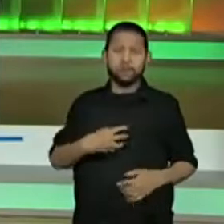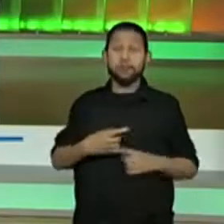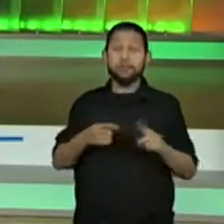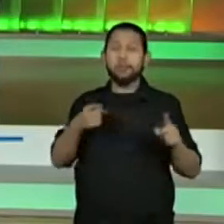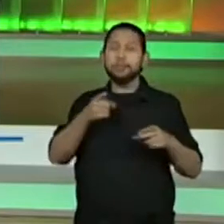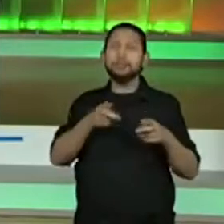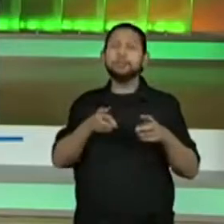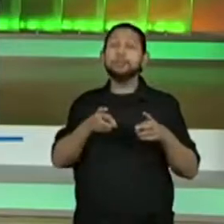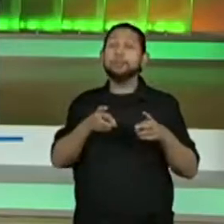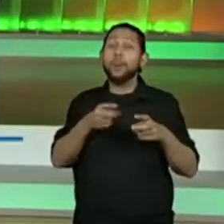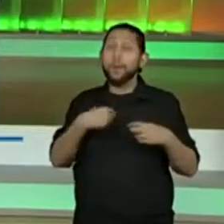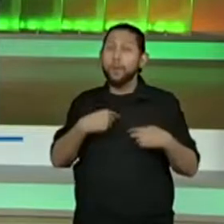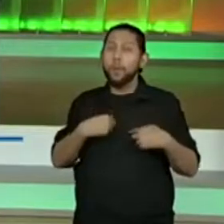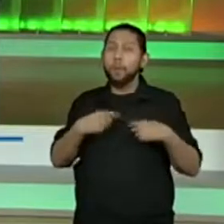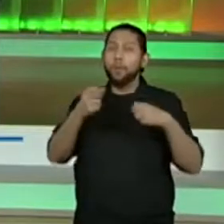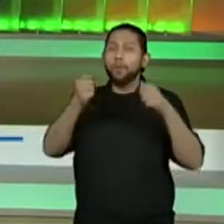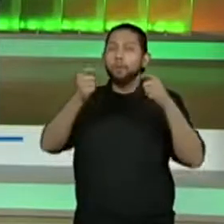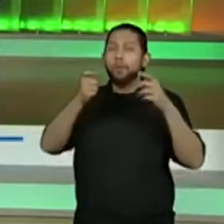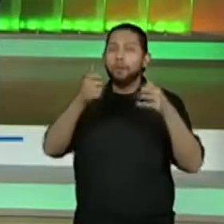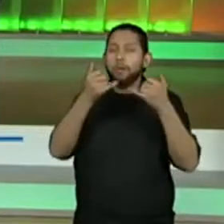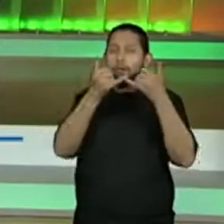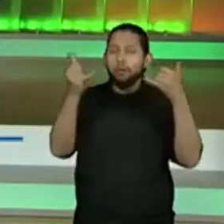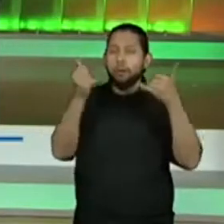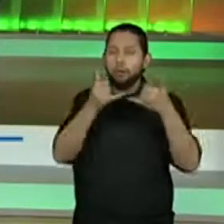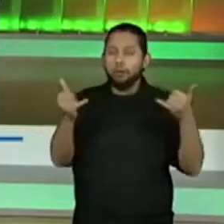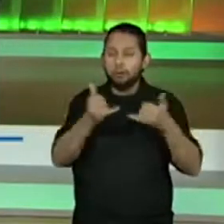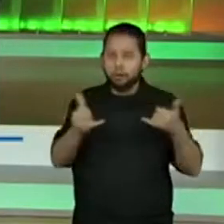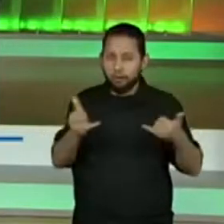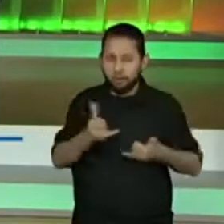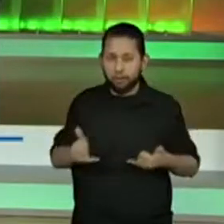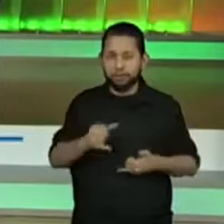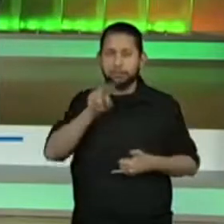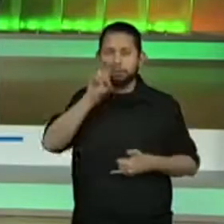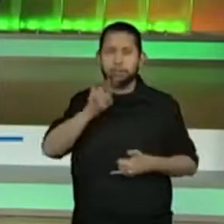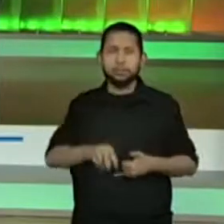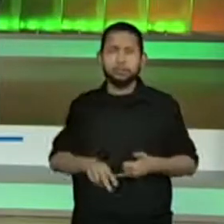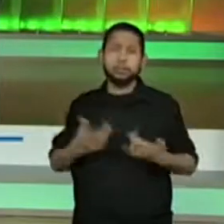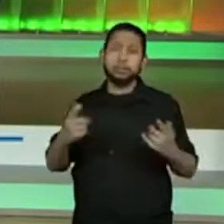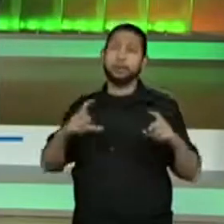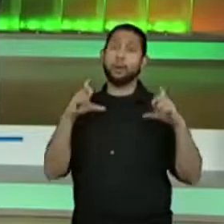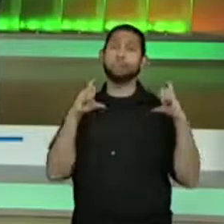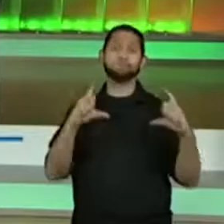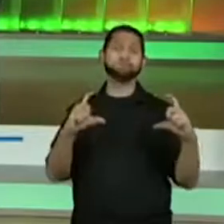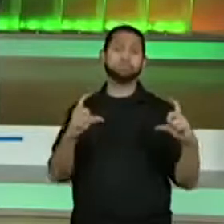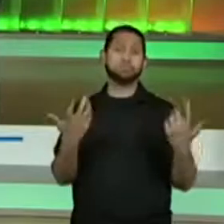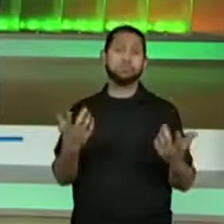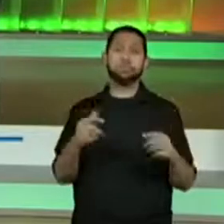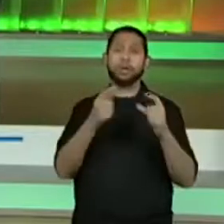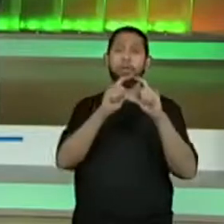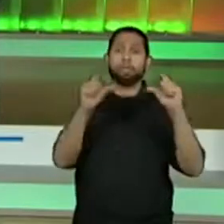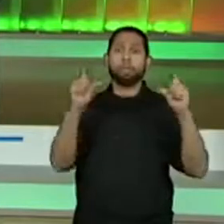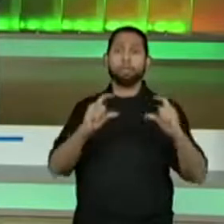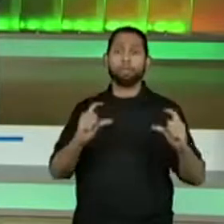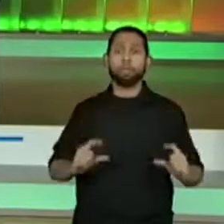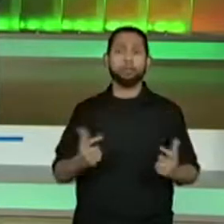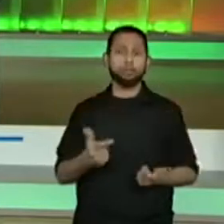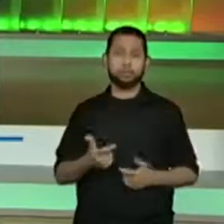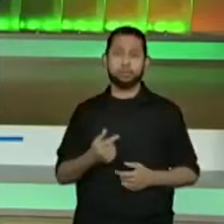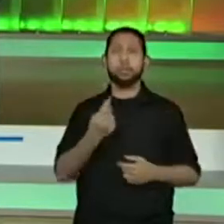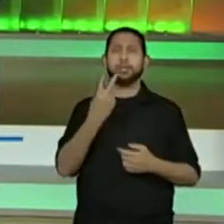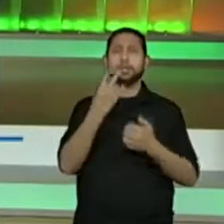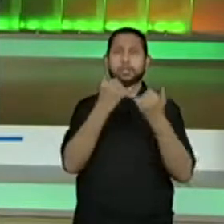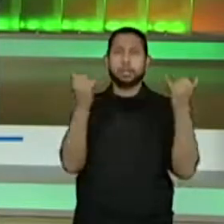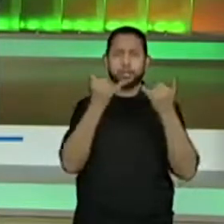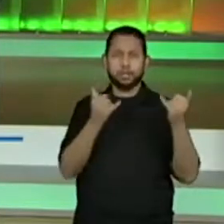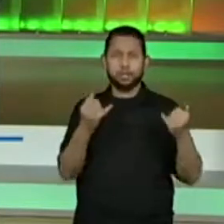E eu vou ler uma parte enorme. Vamos supor, eu leio o... Não tem parágrafo, né? Para eu falar, leio um parágrafo. Vou escolher a cada duas linhas.